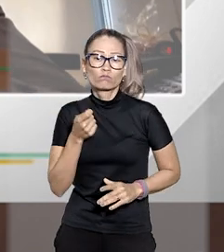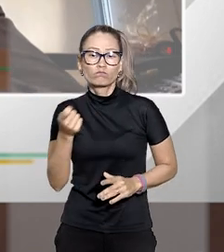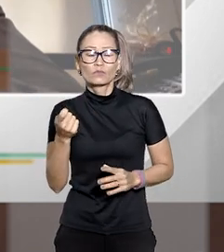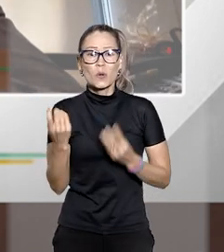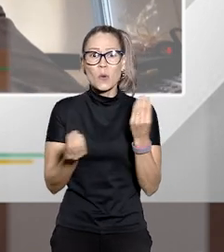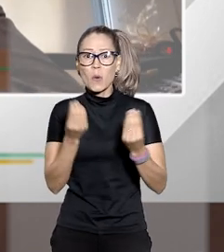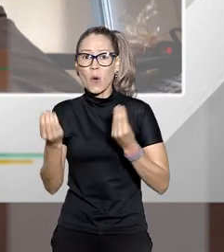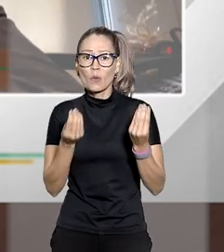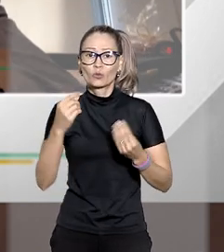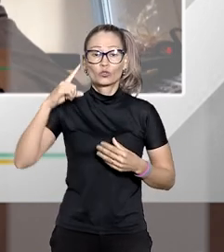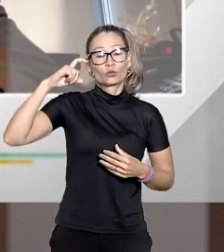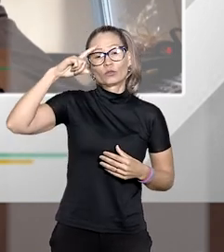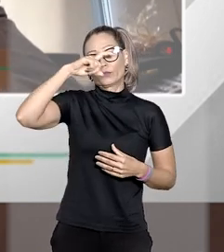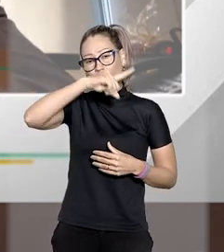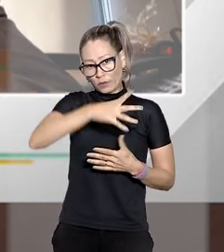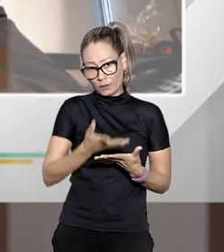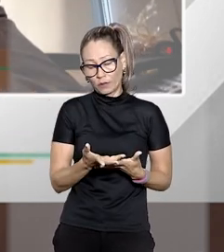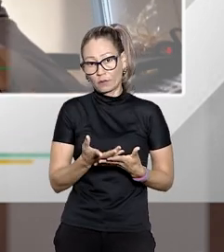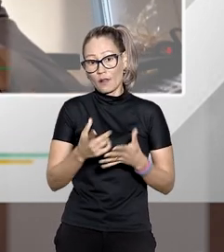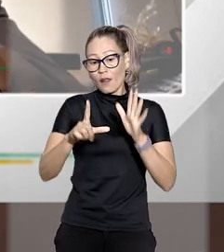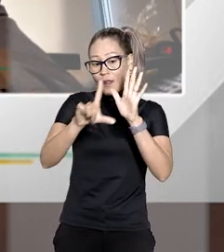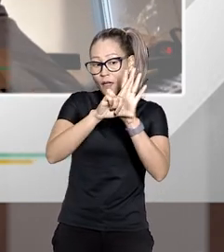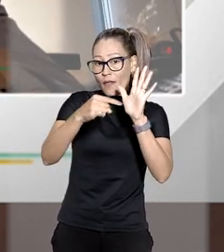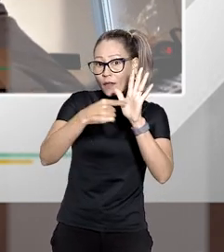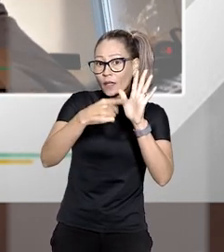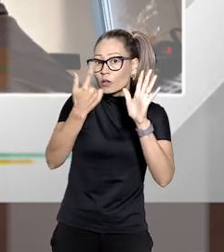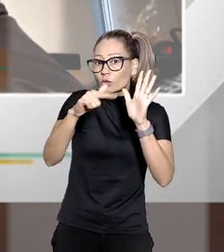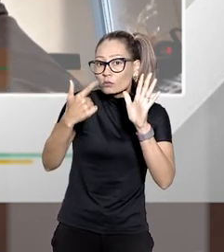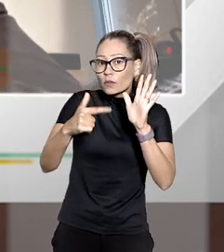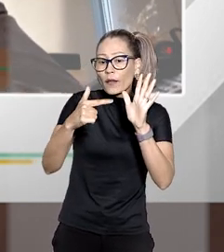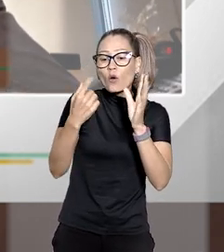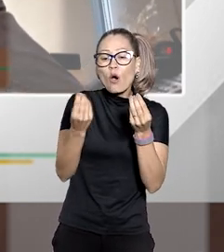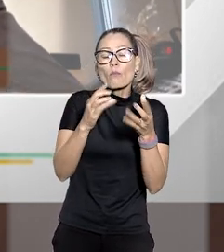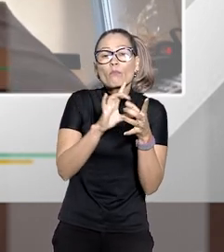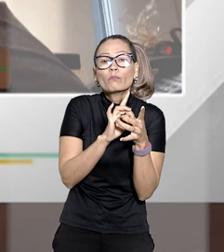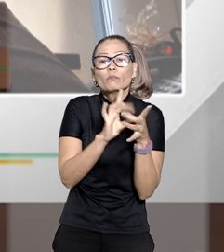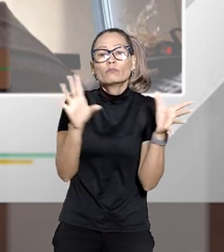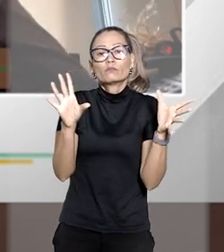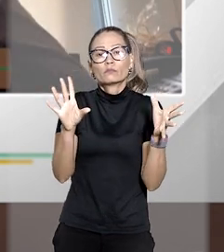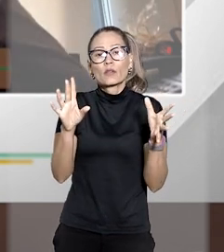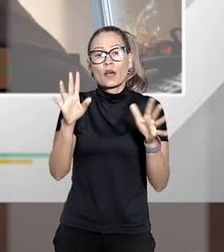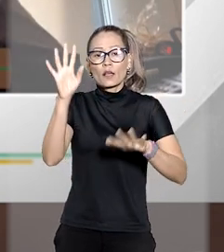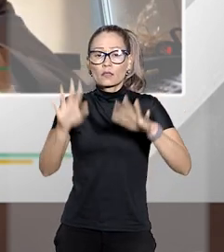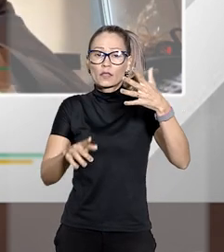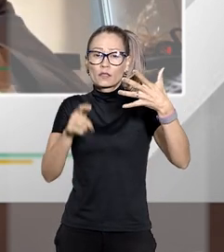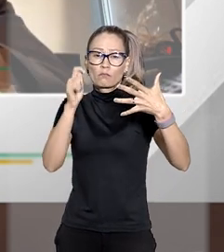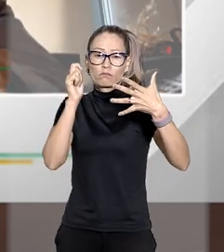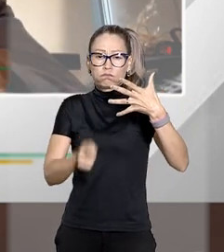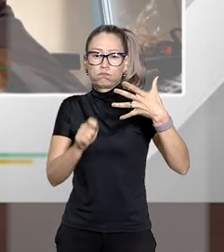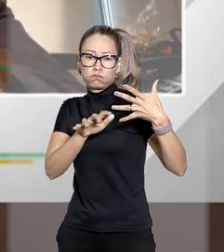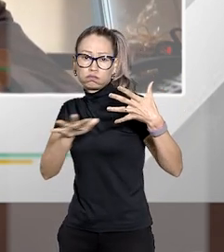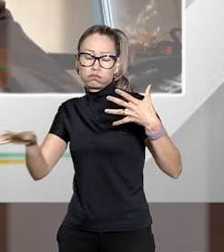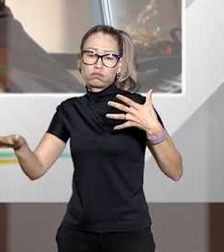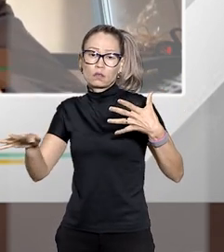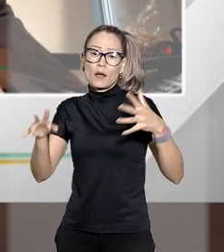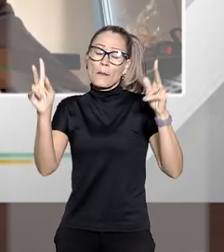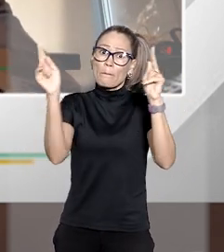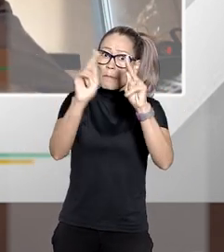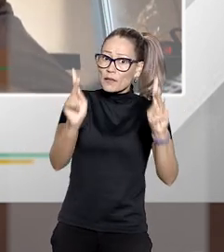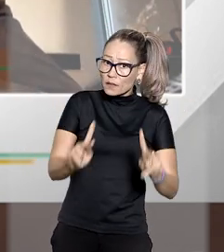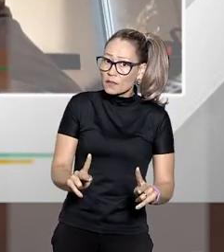como é que eu vou compor se eu não tenho uma legislação que me autorize a compor ainda que a jurisprudência seja pacífica